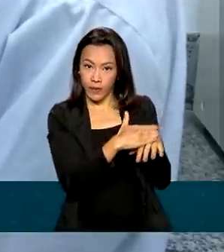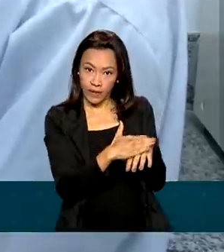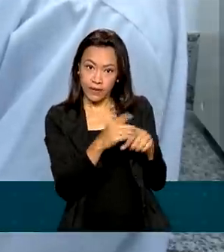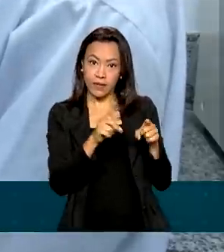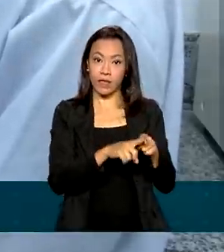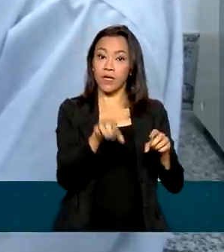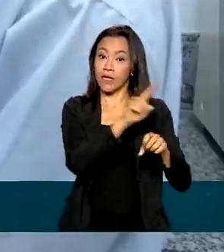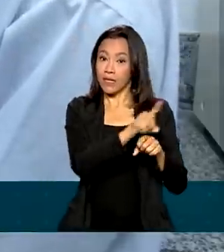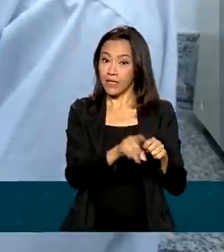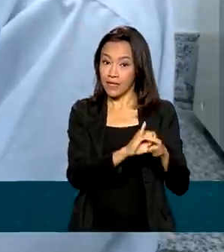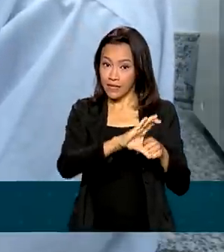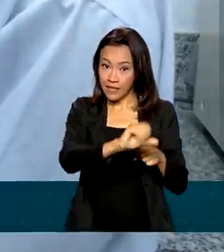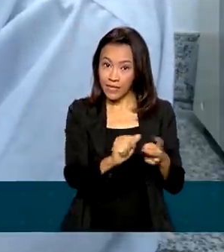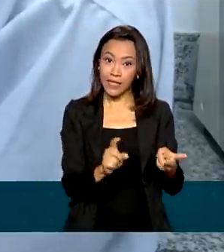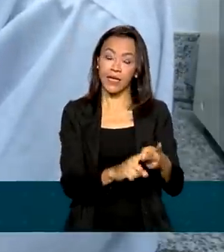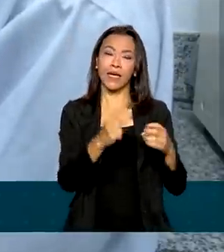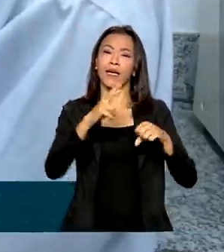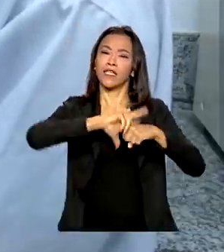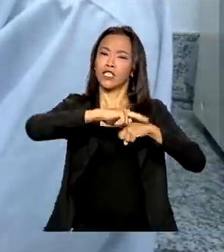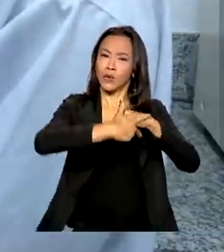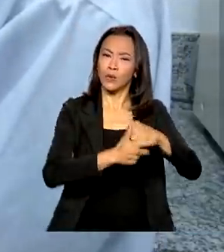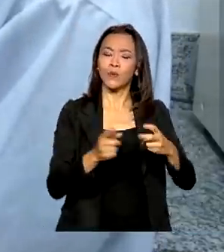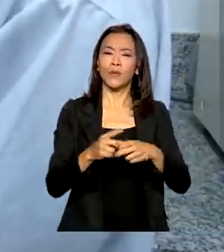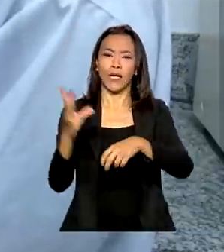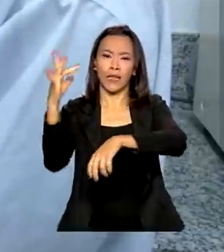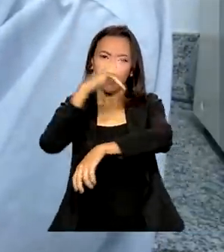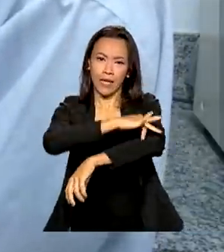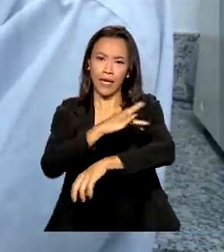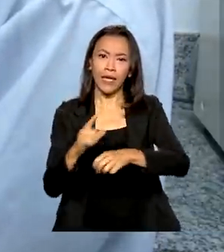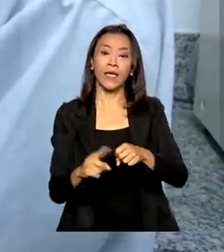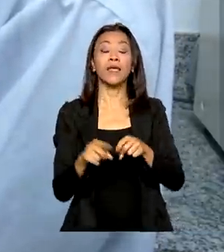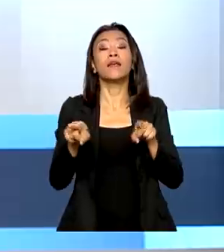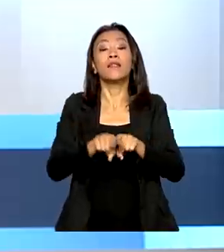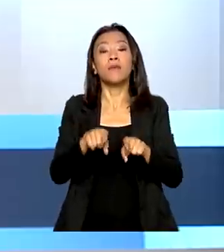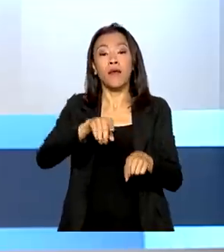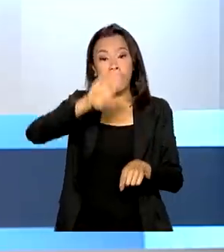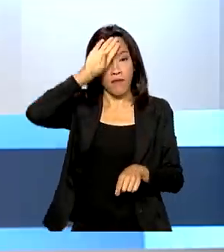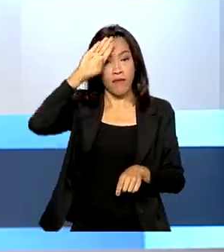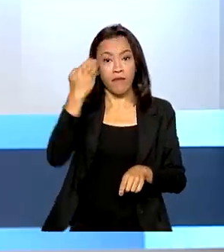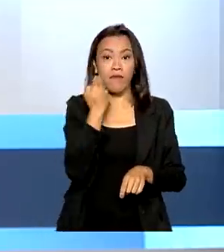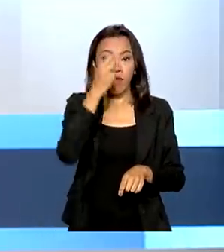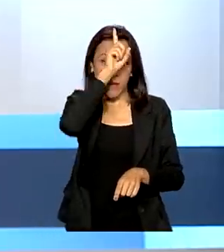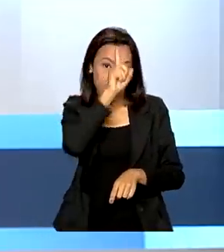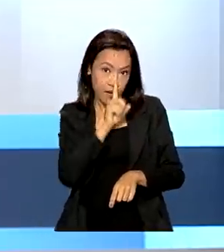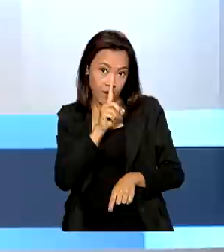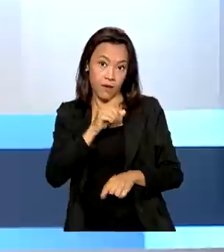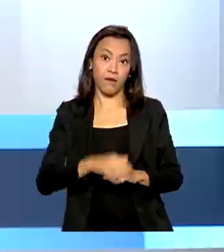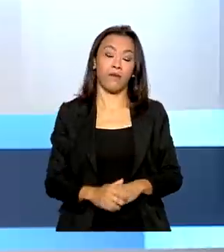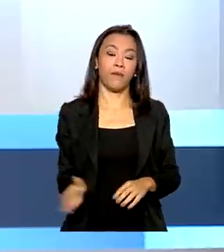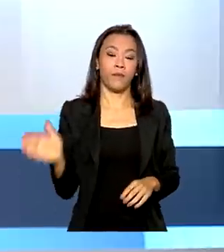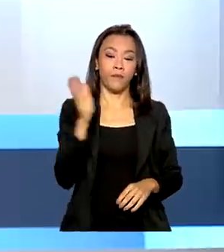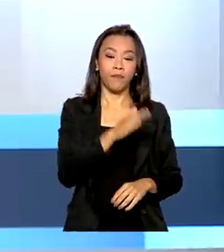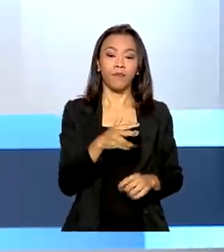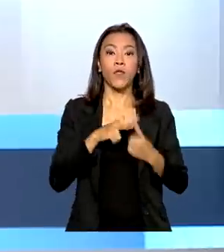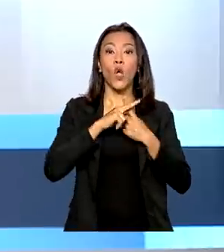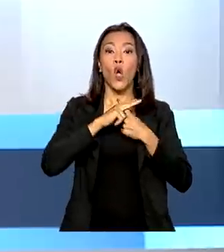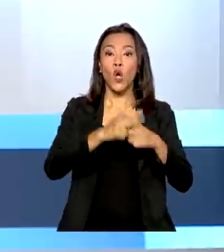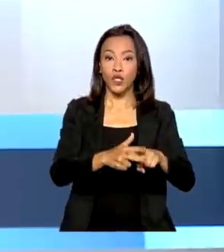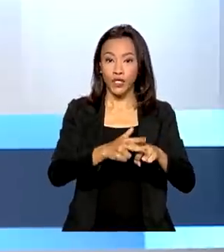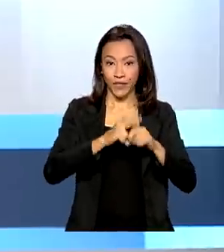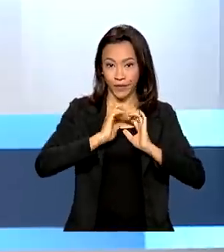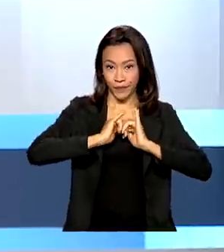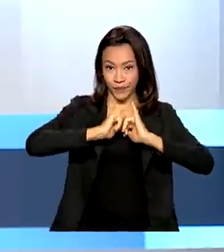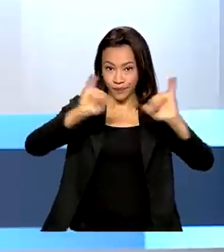zika, chikungunya, dengue e febre amarela. E corrigindo uma informação, a